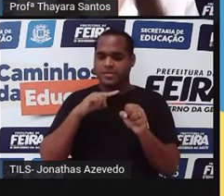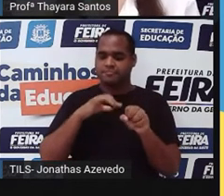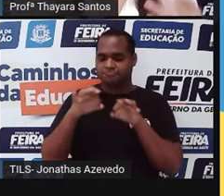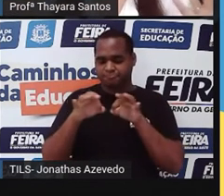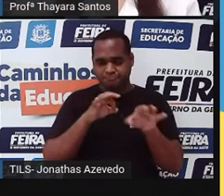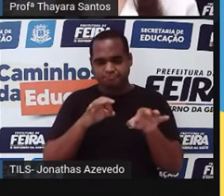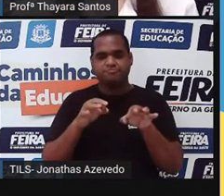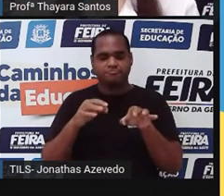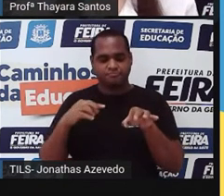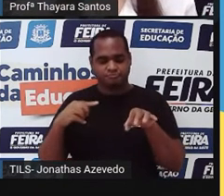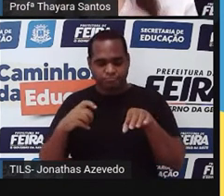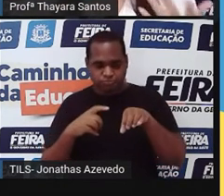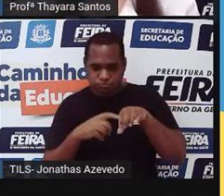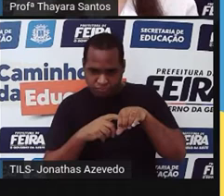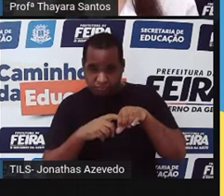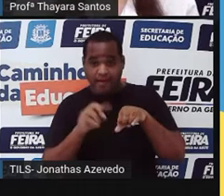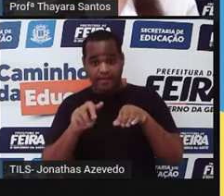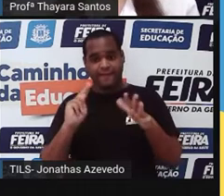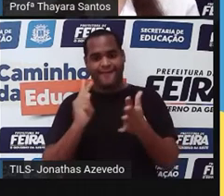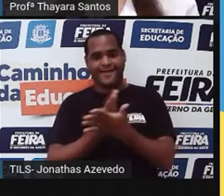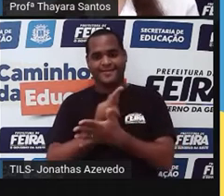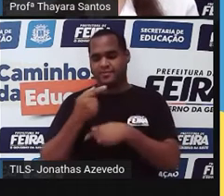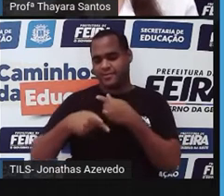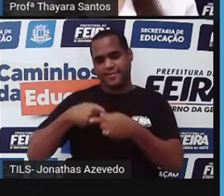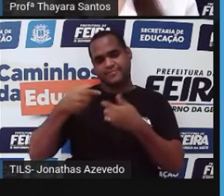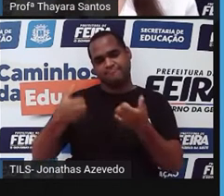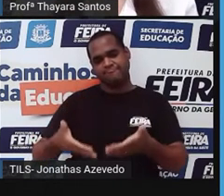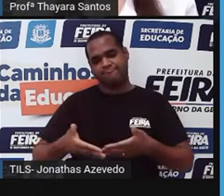fecundação com esse erro genético.